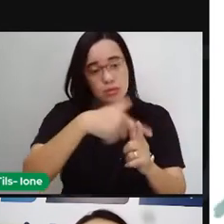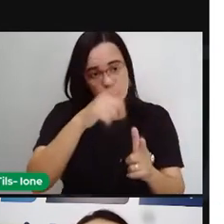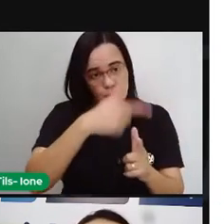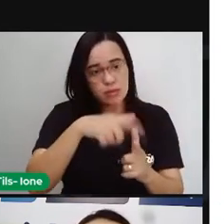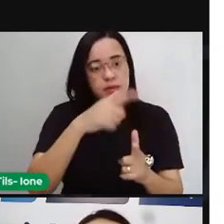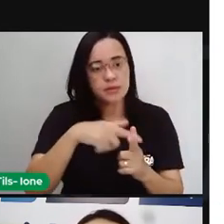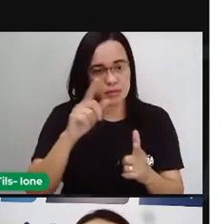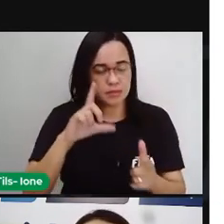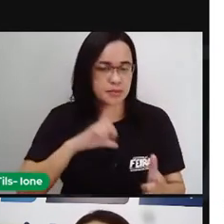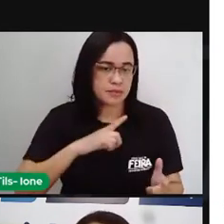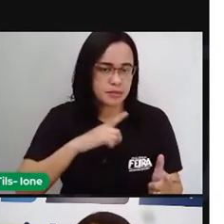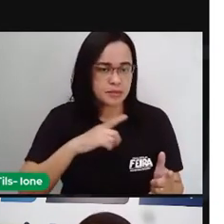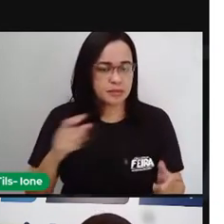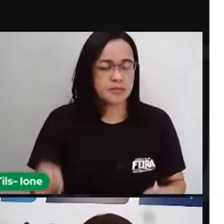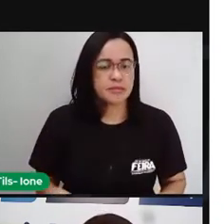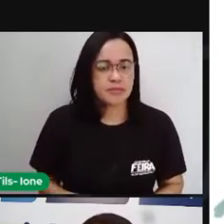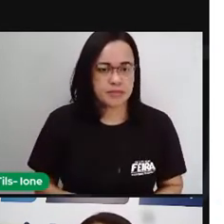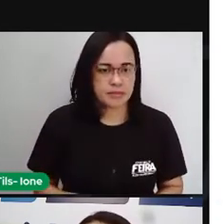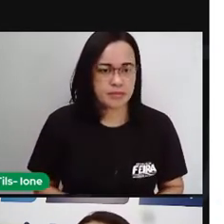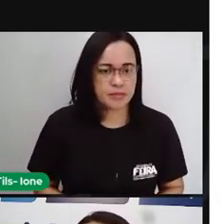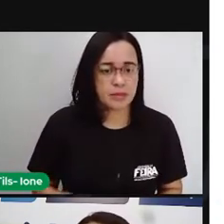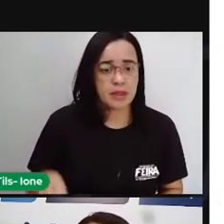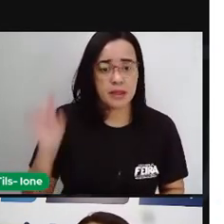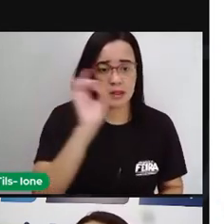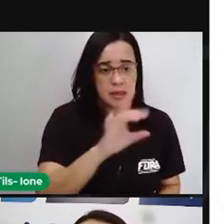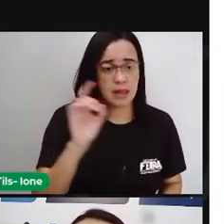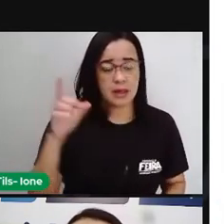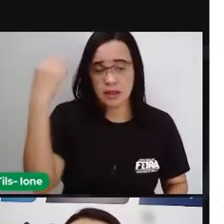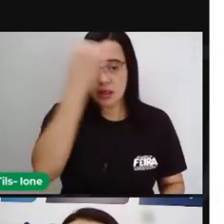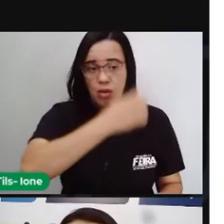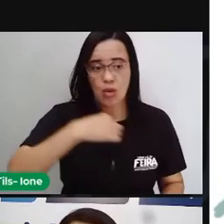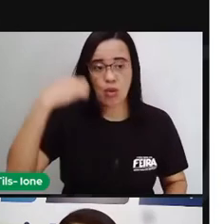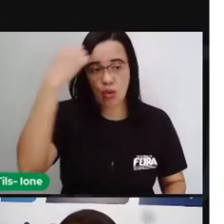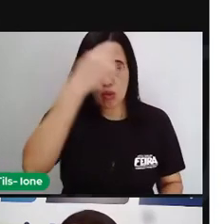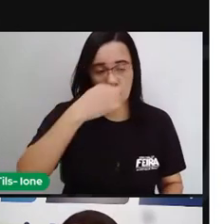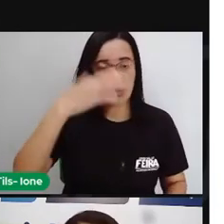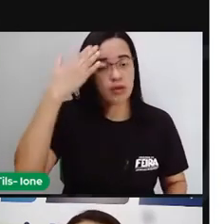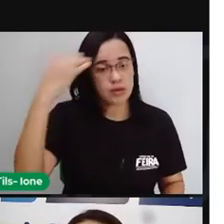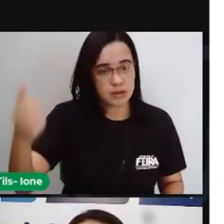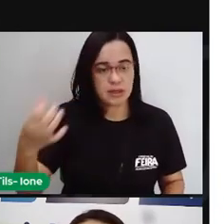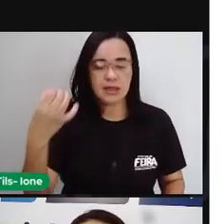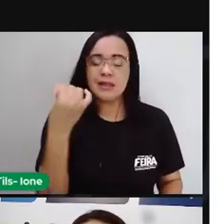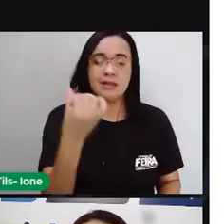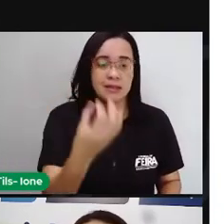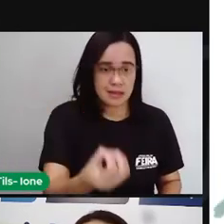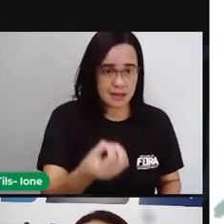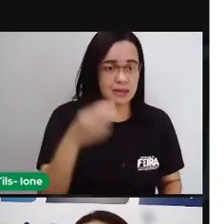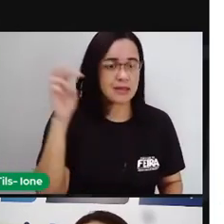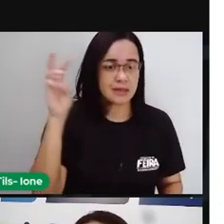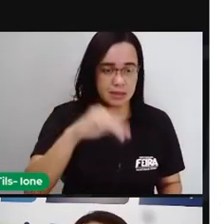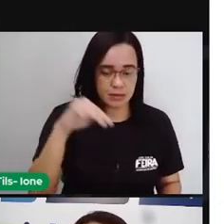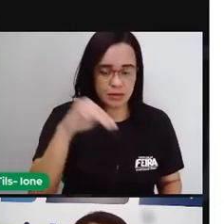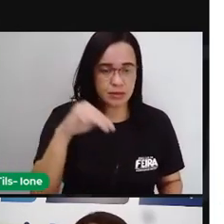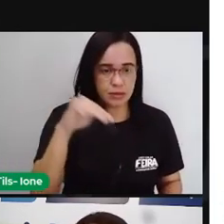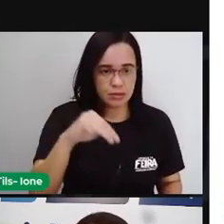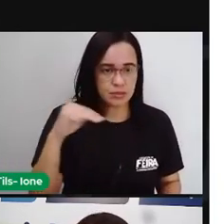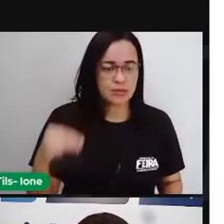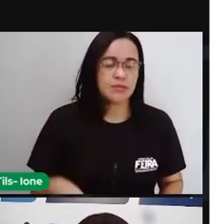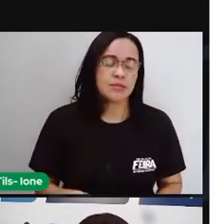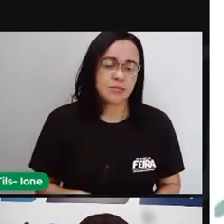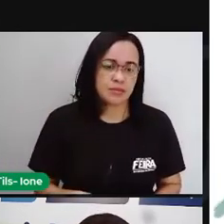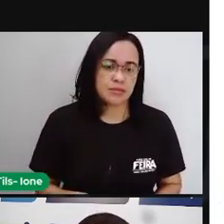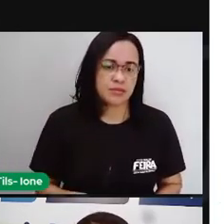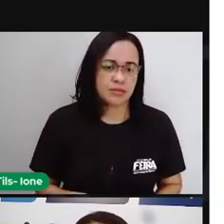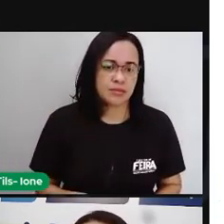Então, eu sei que cada uma hora tem quantos minutos? 60. Então, eu pego o valor de batimentos por